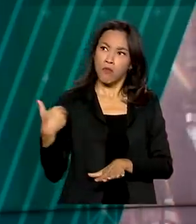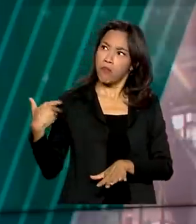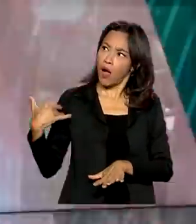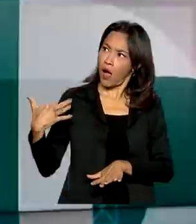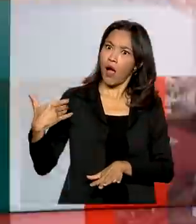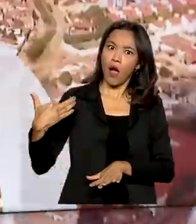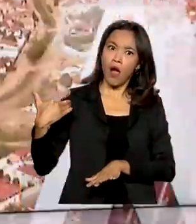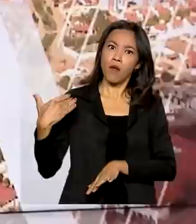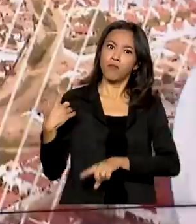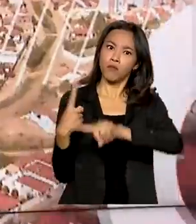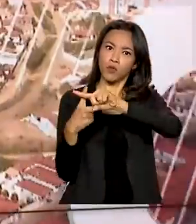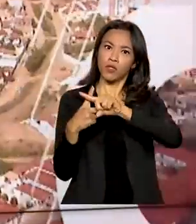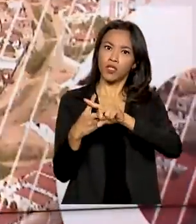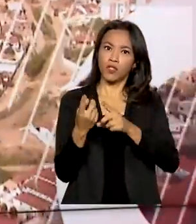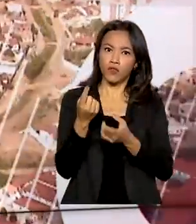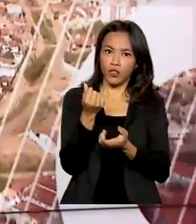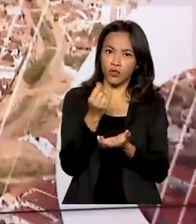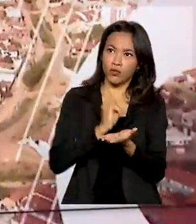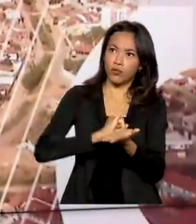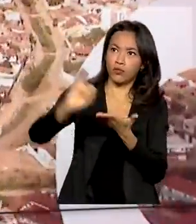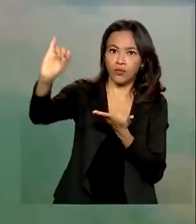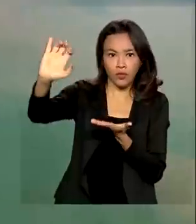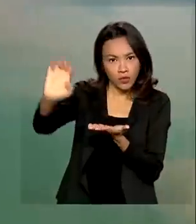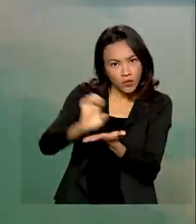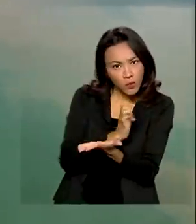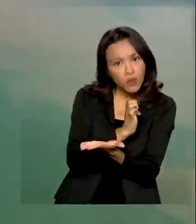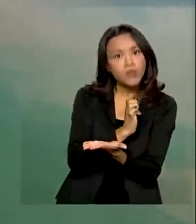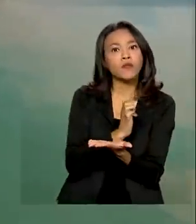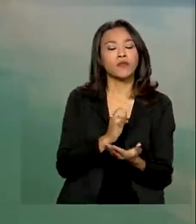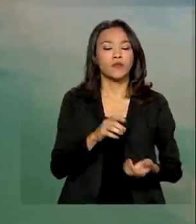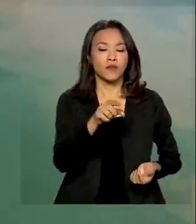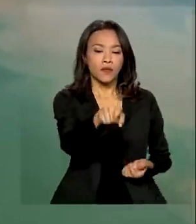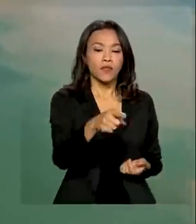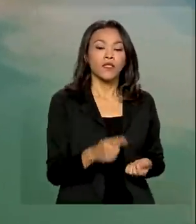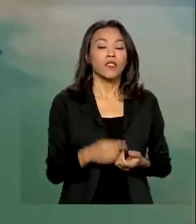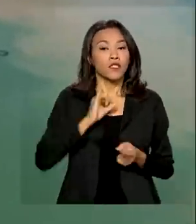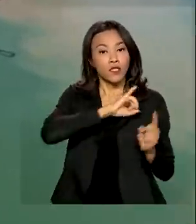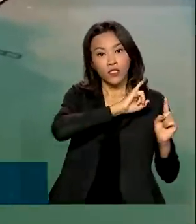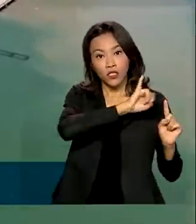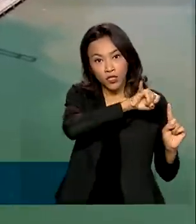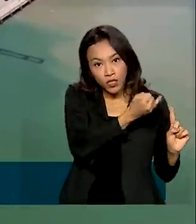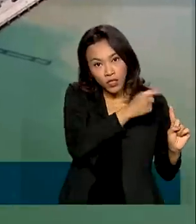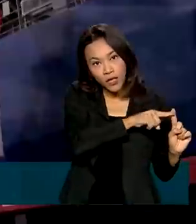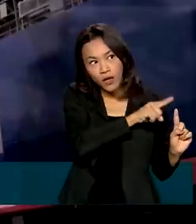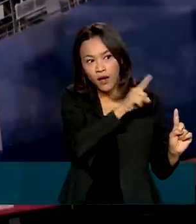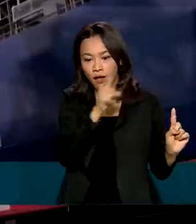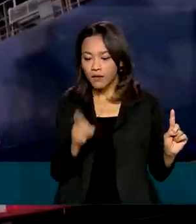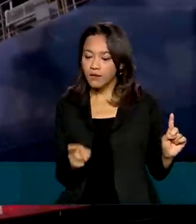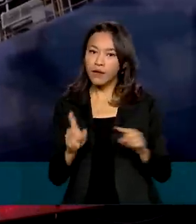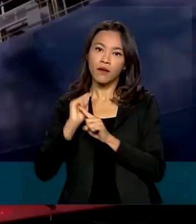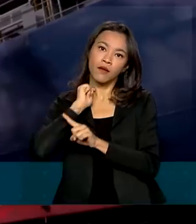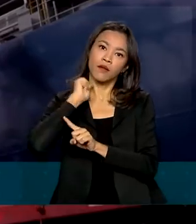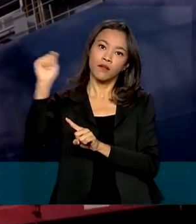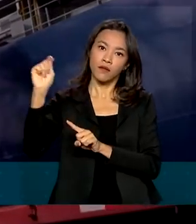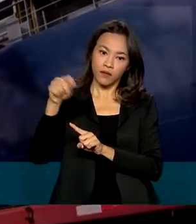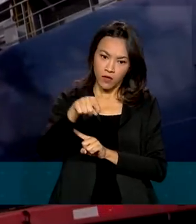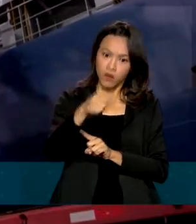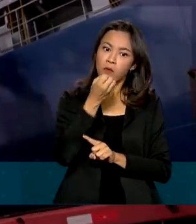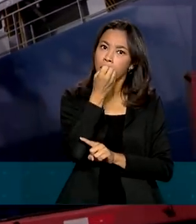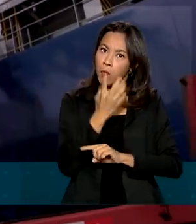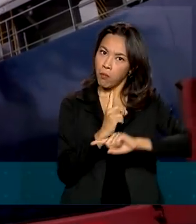entre as importações e exportações. De janeiro até a segunda semana de abril, a balança comercial ficou